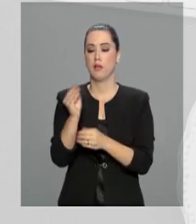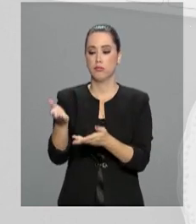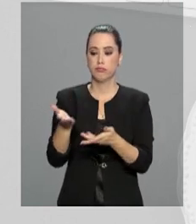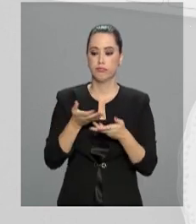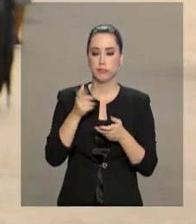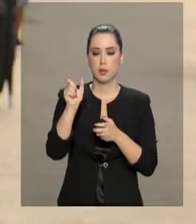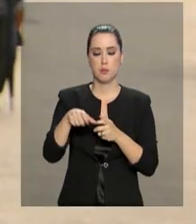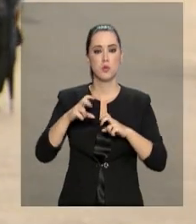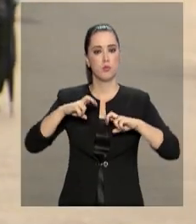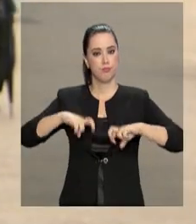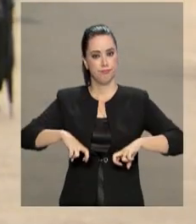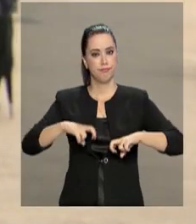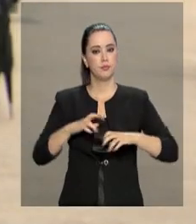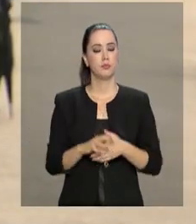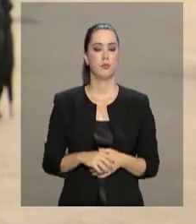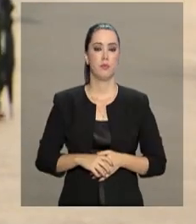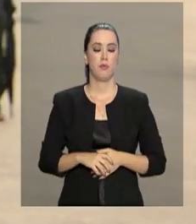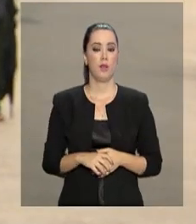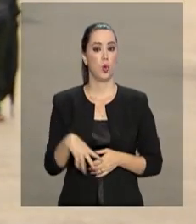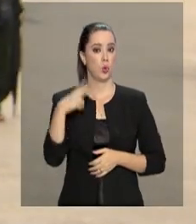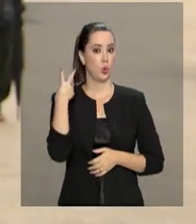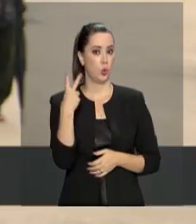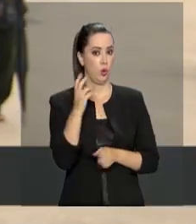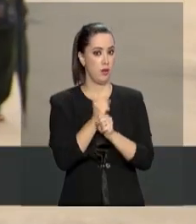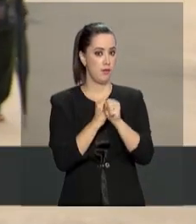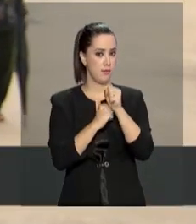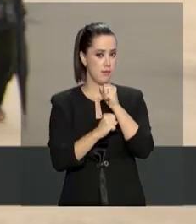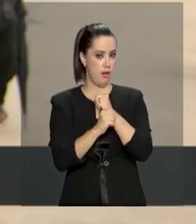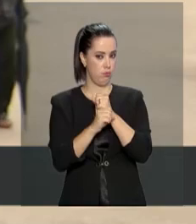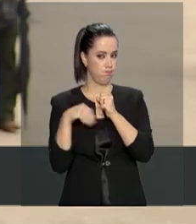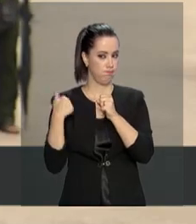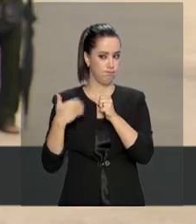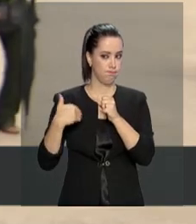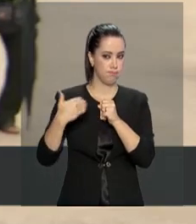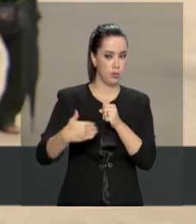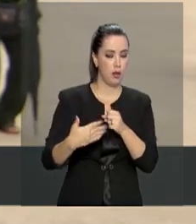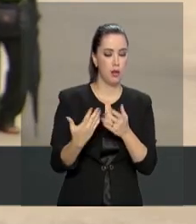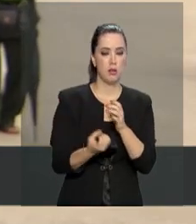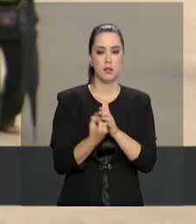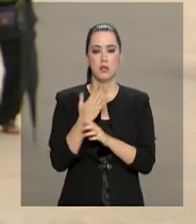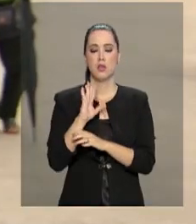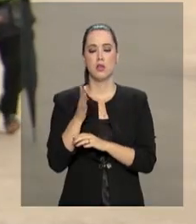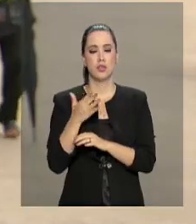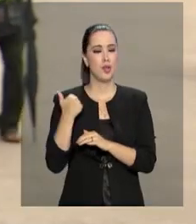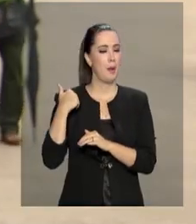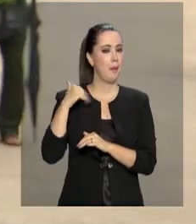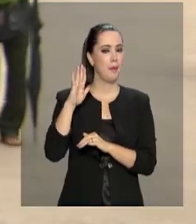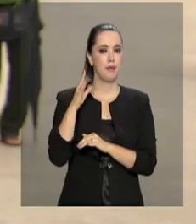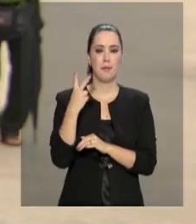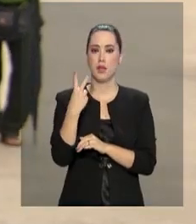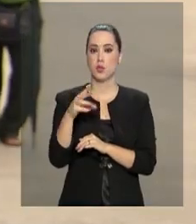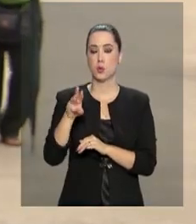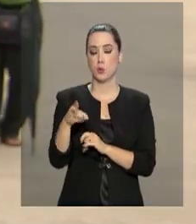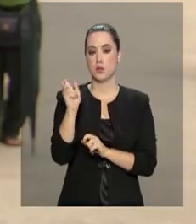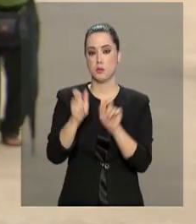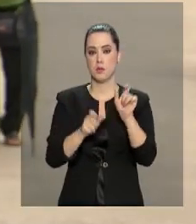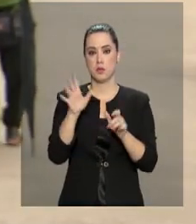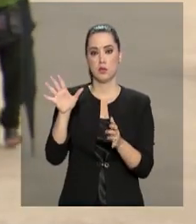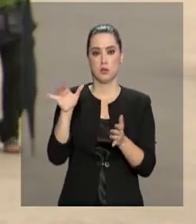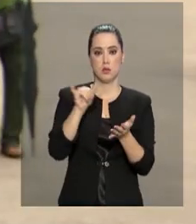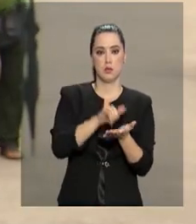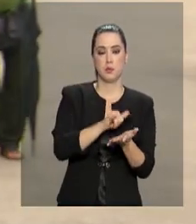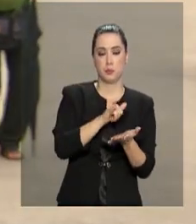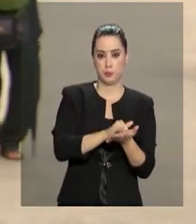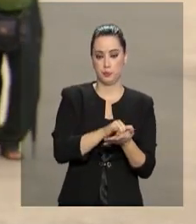rede Cine. Em menos de dois anos de criação, o aplicativo Cinefácil já superou os 2 milhões de